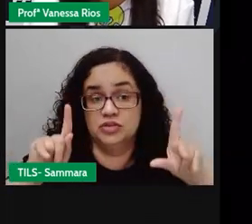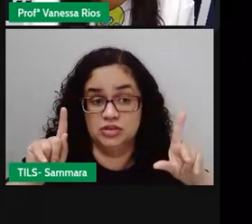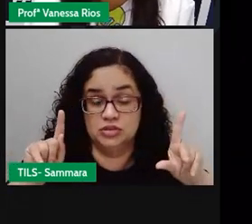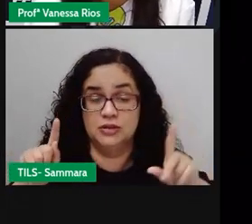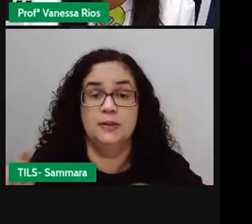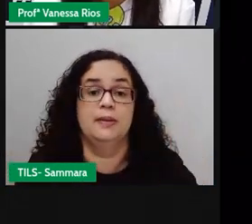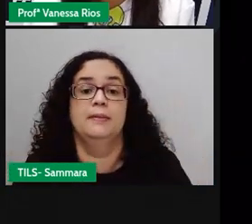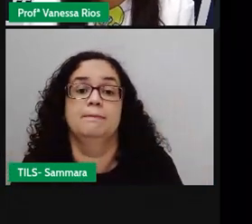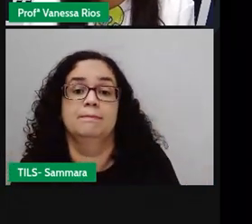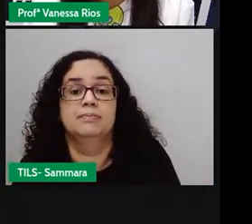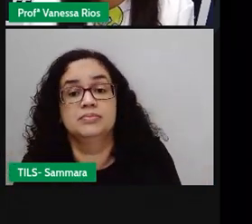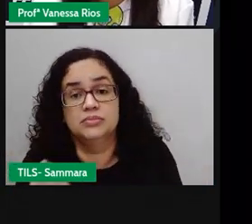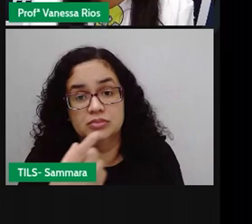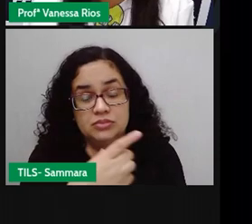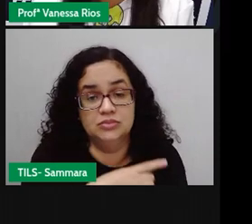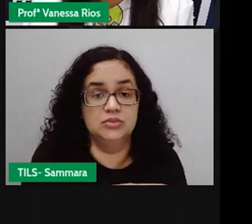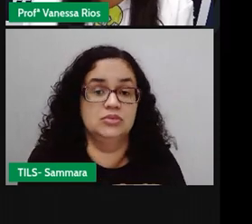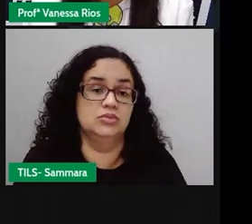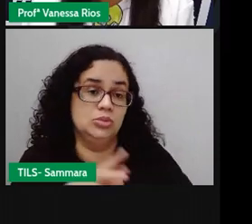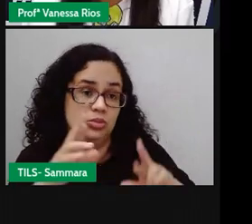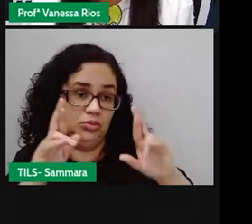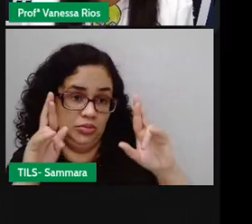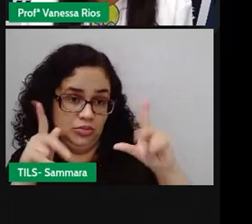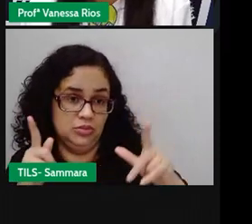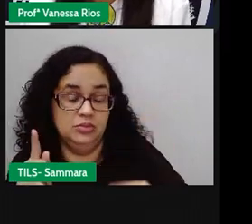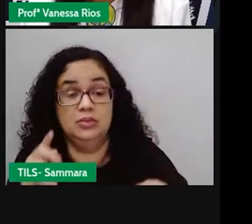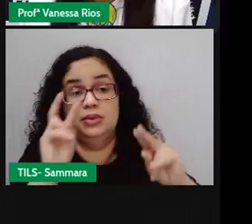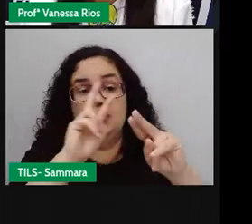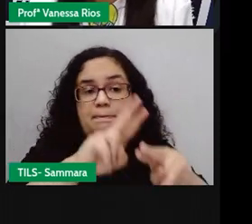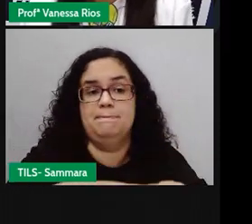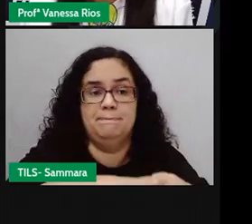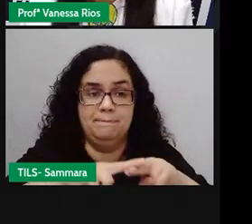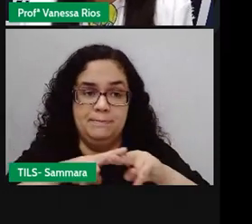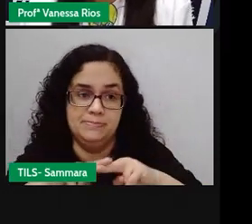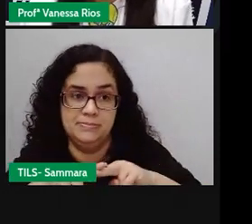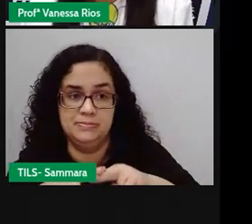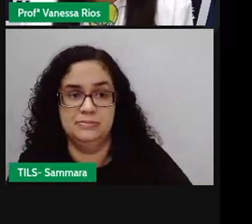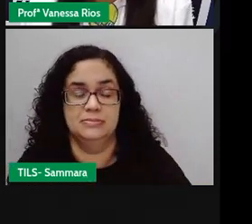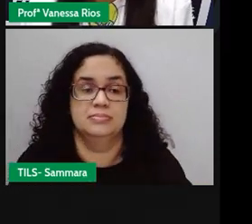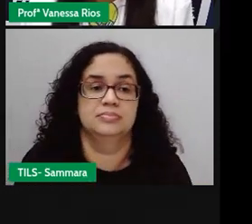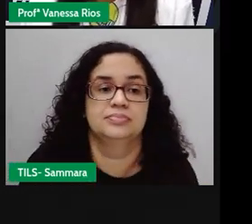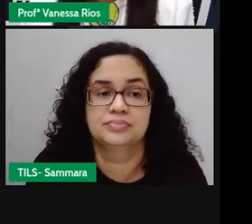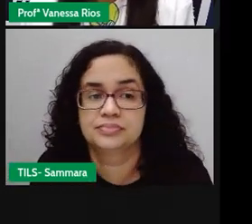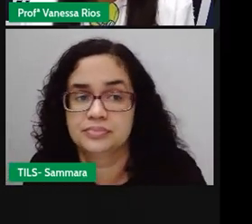aparecer de formas diferentes. Por isso, essas